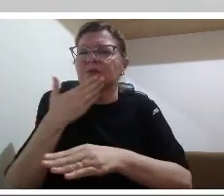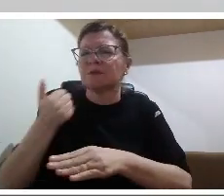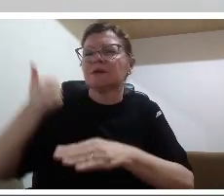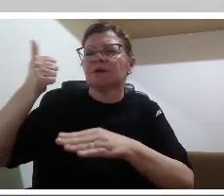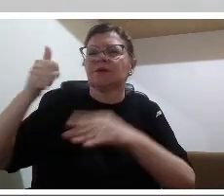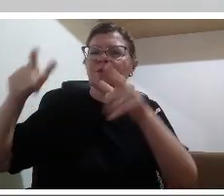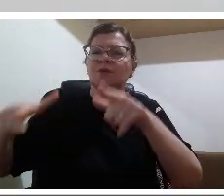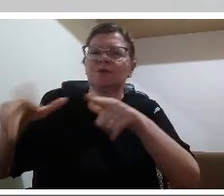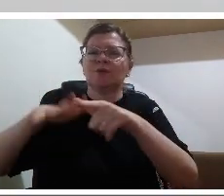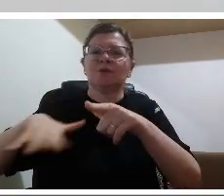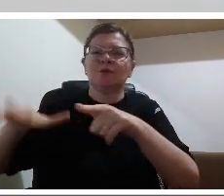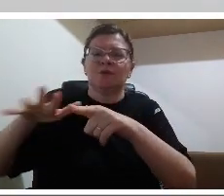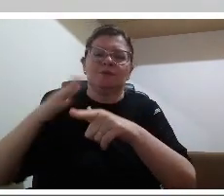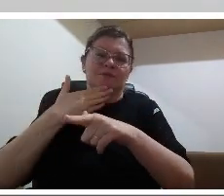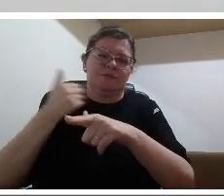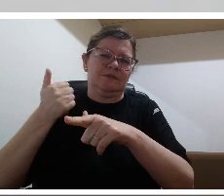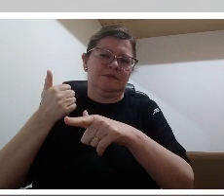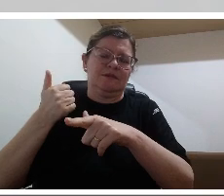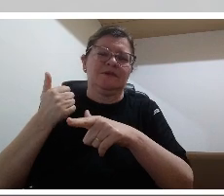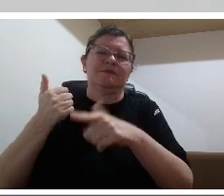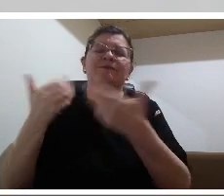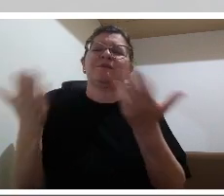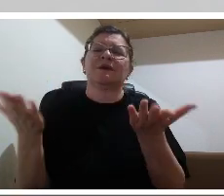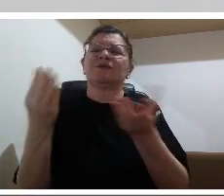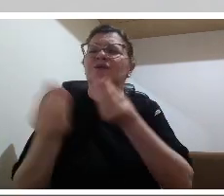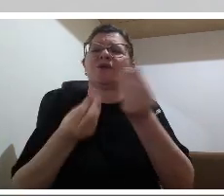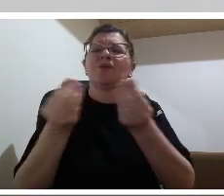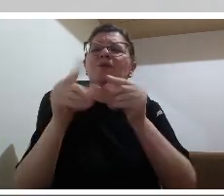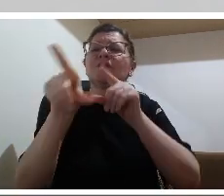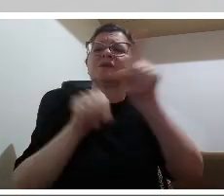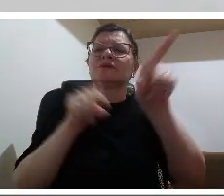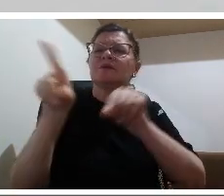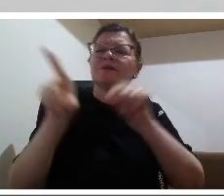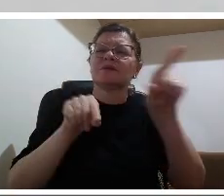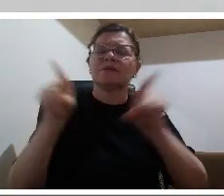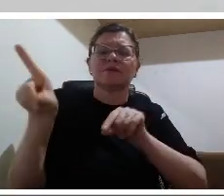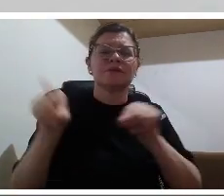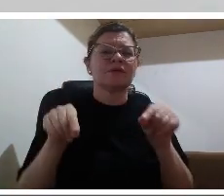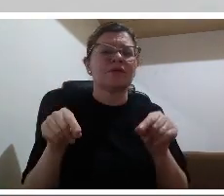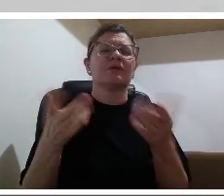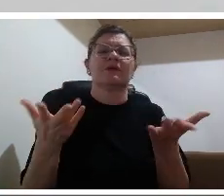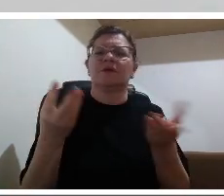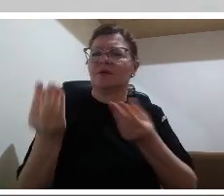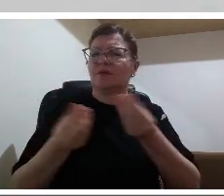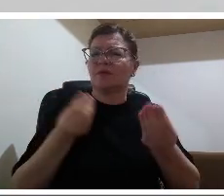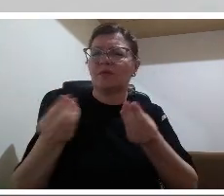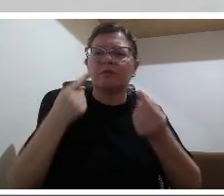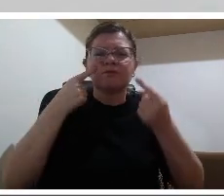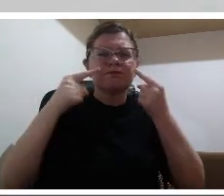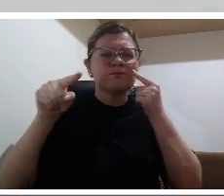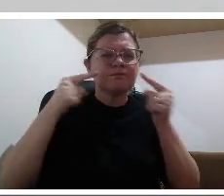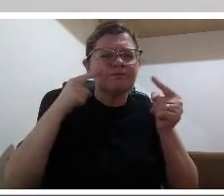identificar o que é importante para essa criança para ela aprender para se desenvolver nesse